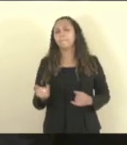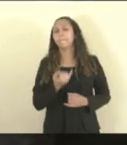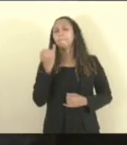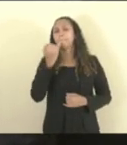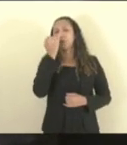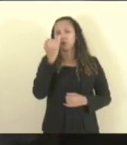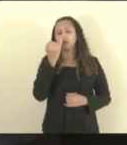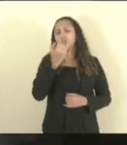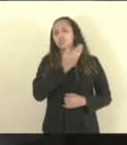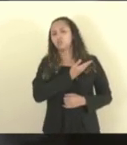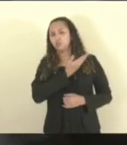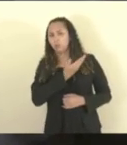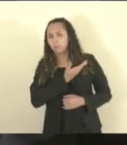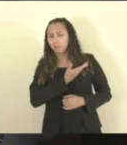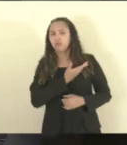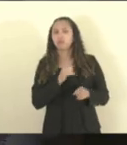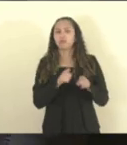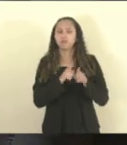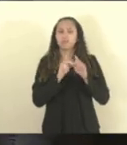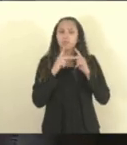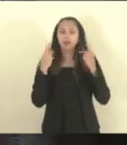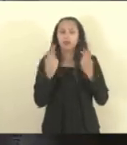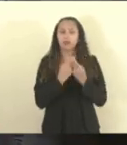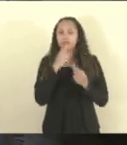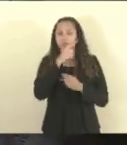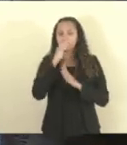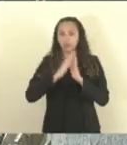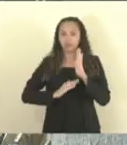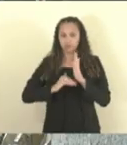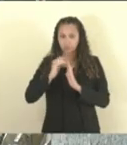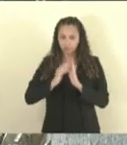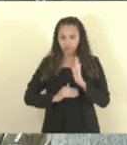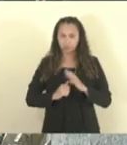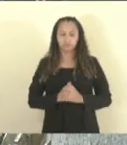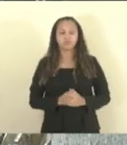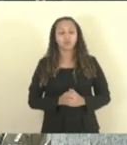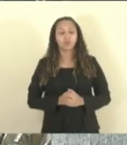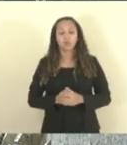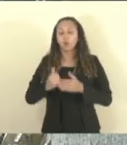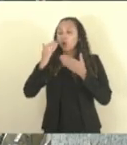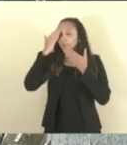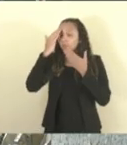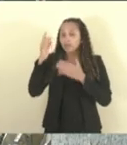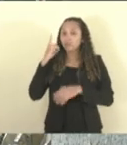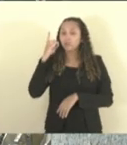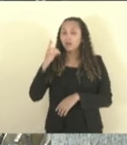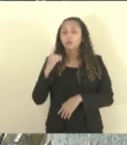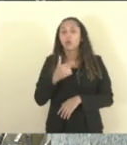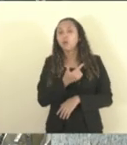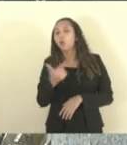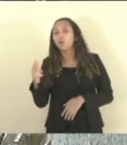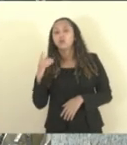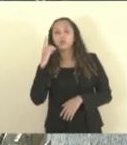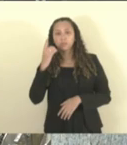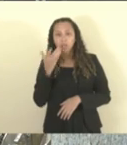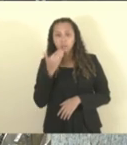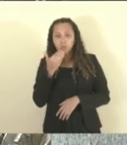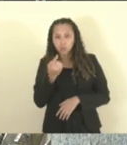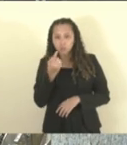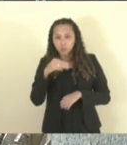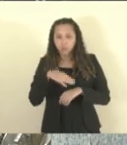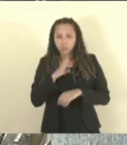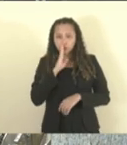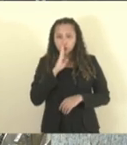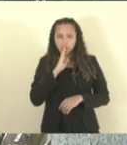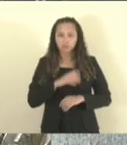para os seus amigos e parentes na nossa cidade. Obrigado, deputado Sérgio Meneghelli. Algum outro deputado deseja fazer o pedido de um minuto de